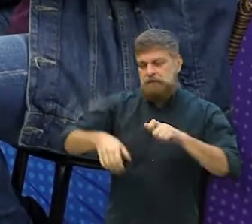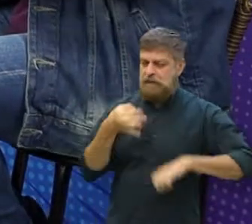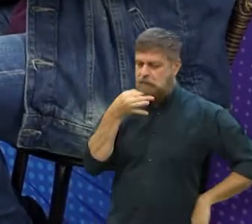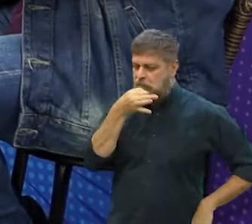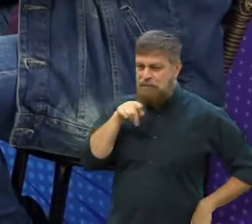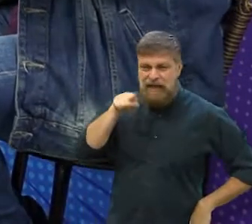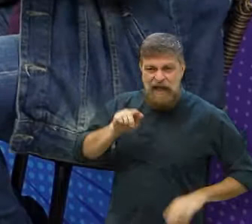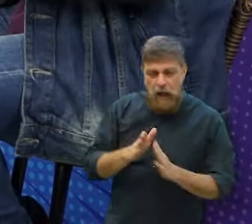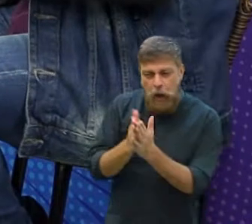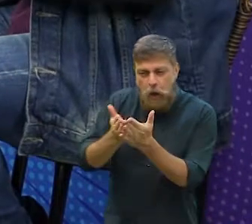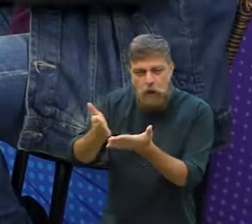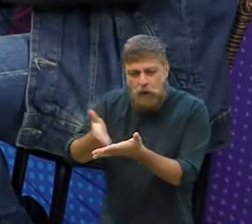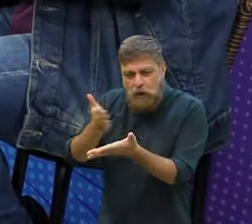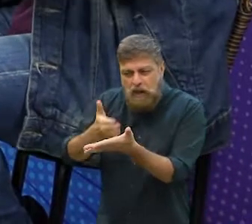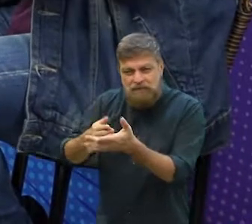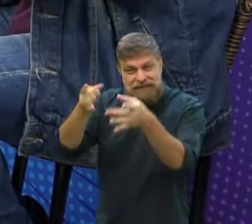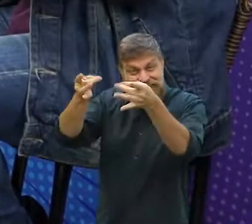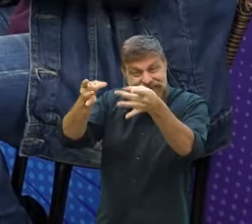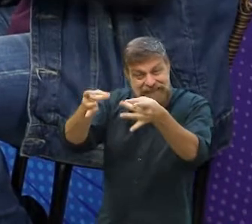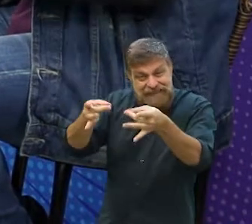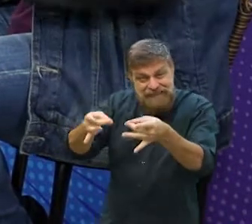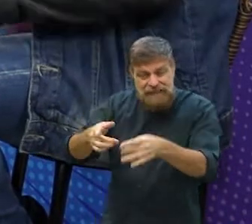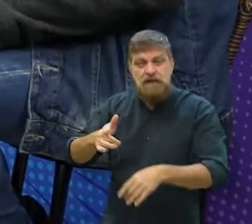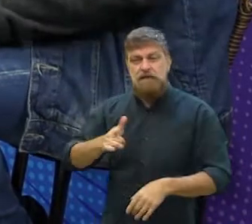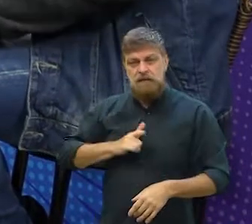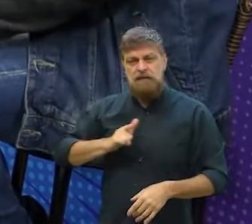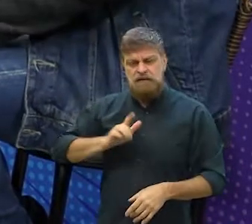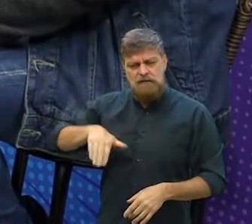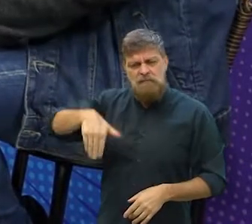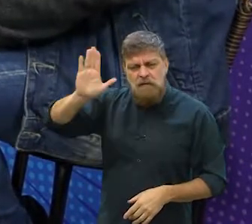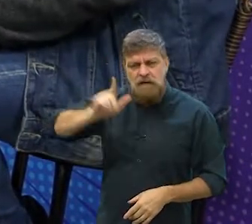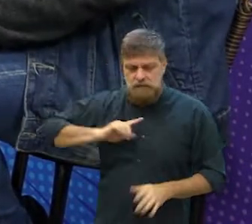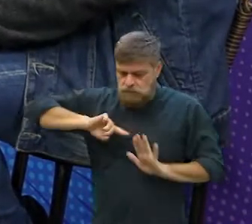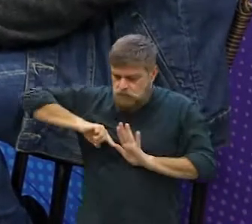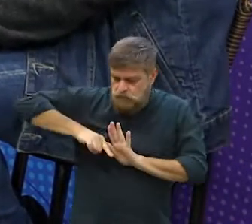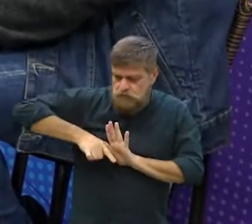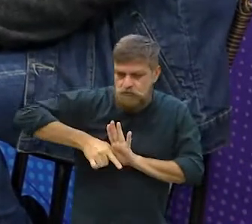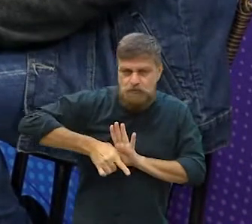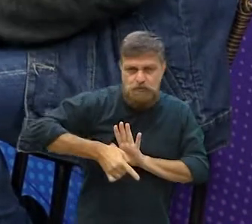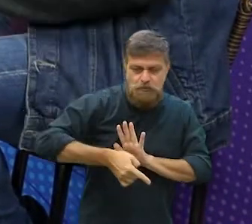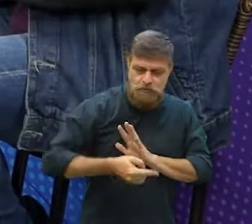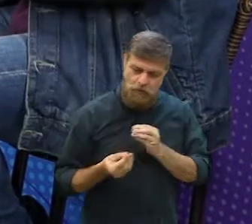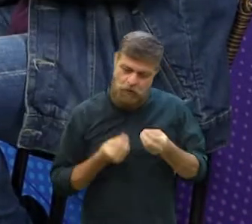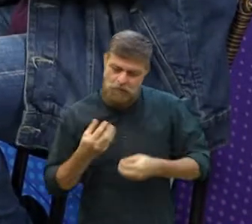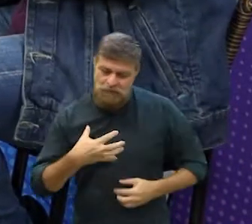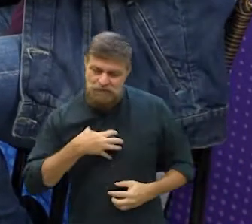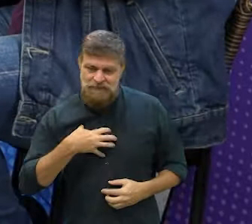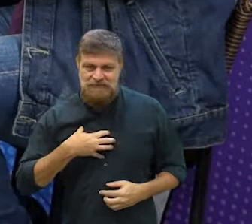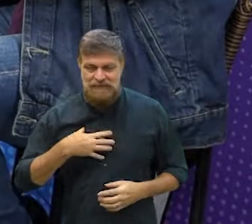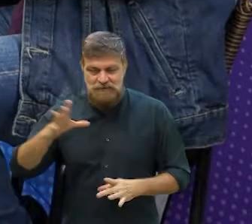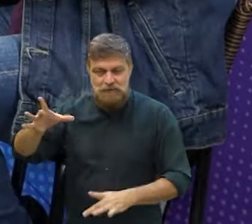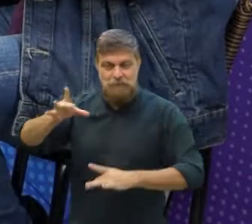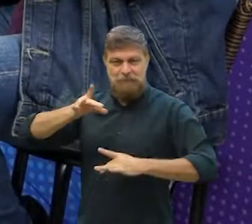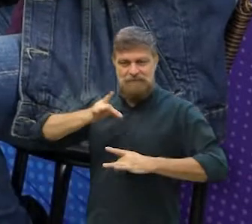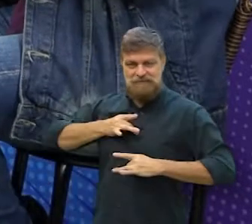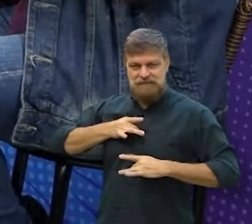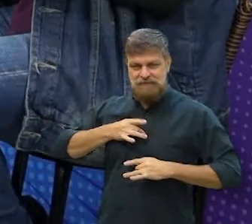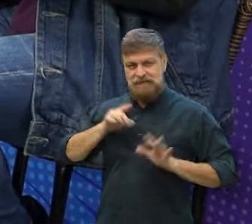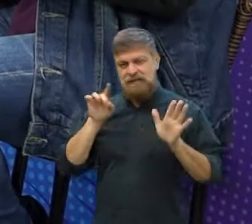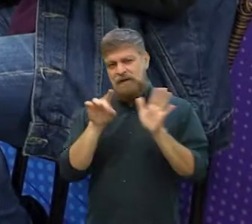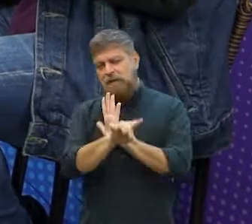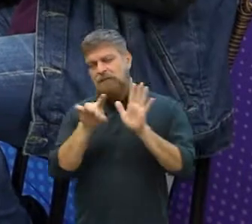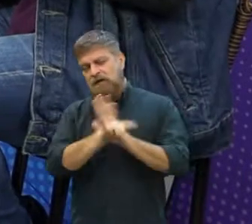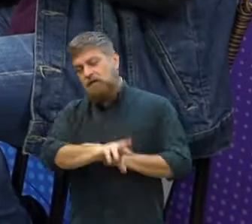falam que o livro é mais rico, tem mais detalhes, às vezes se aprofunda em personagens, né? Então eu quero saber a